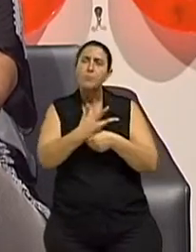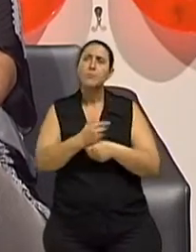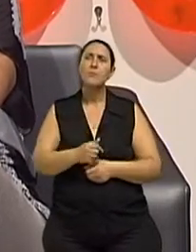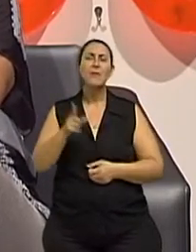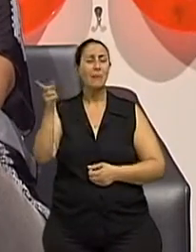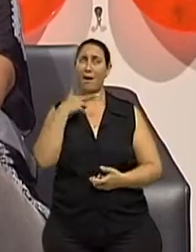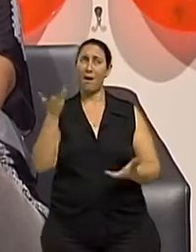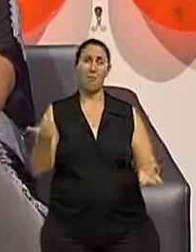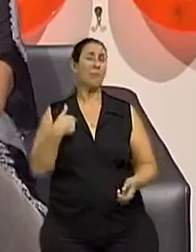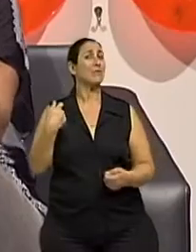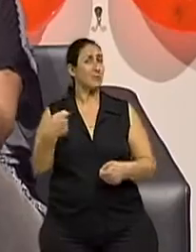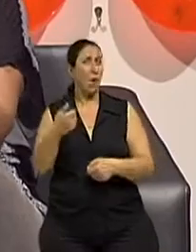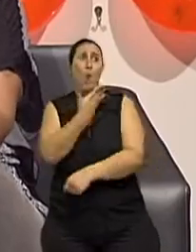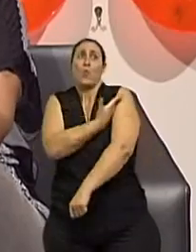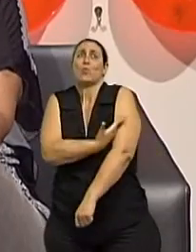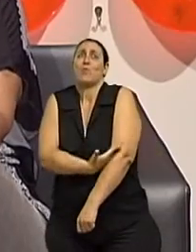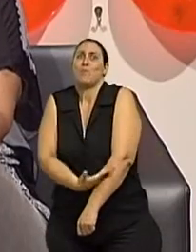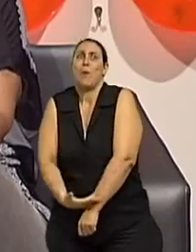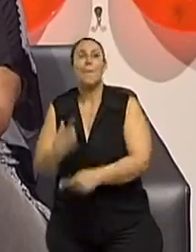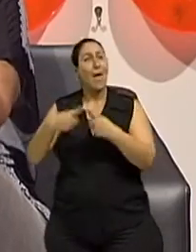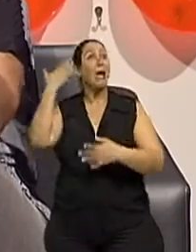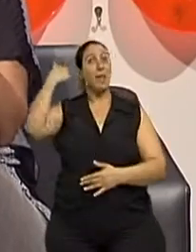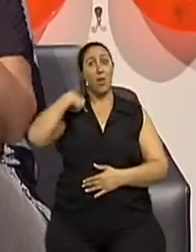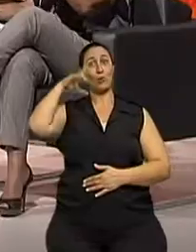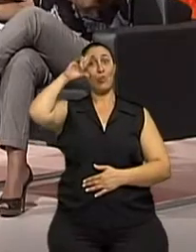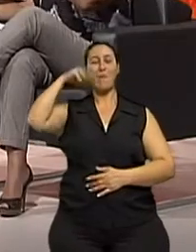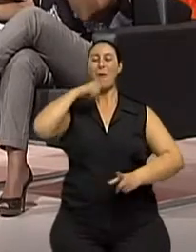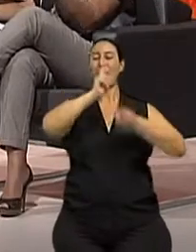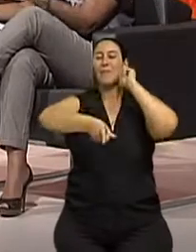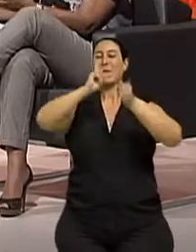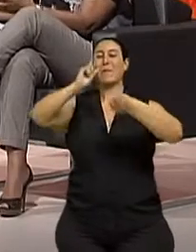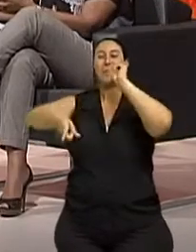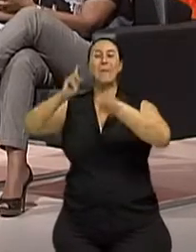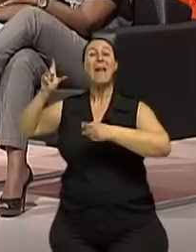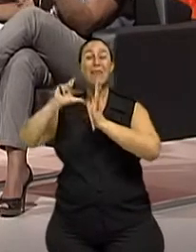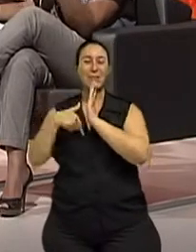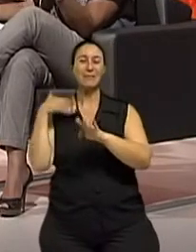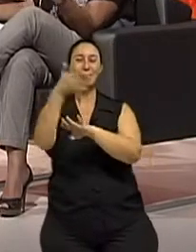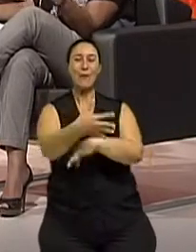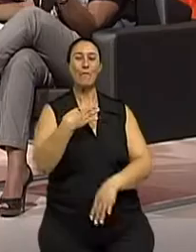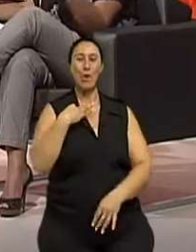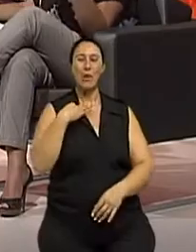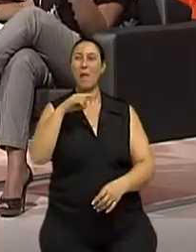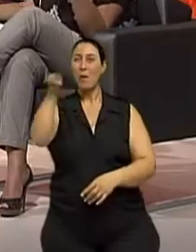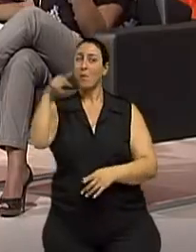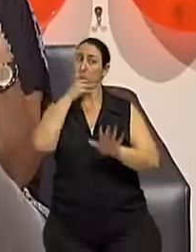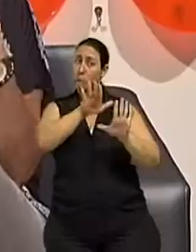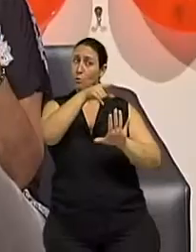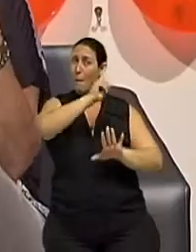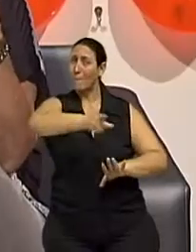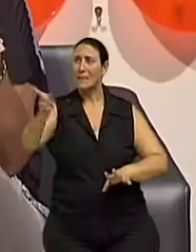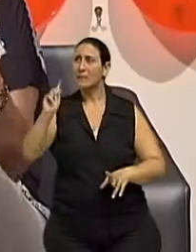ah, mas eu tive que me acostumar que não era eu que estava mandando, que eu não tinha tanta autonomia quanto eu imaginava assim, eu